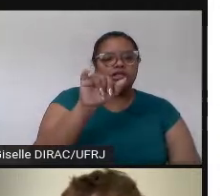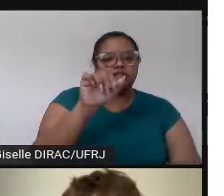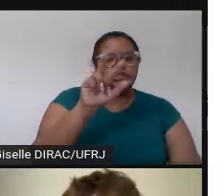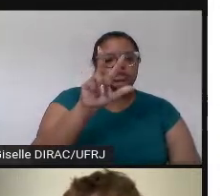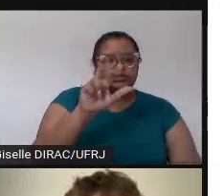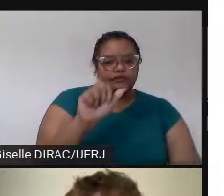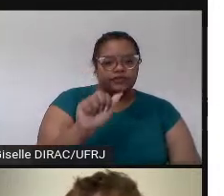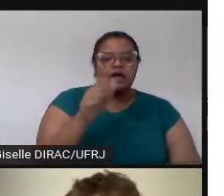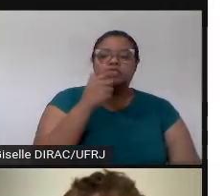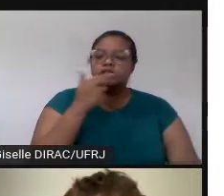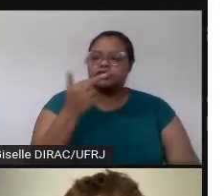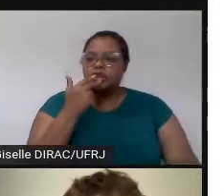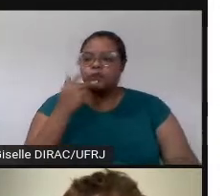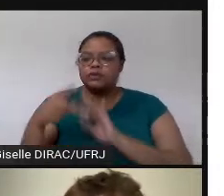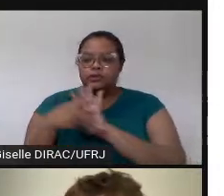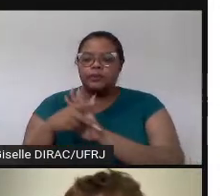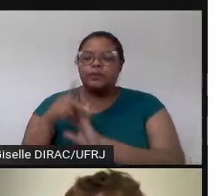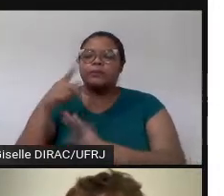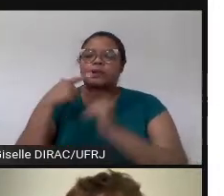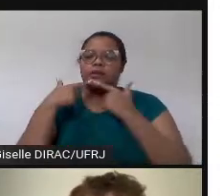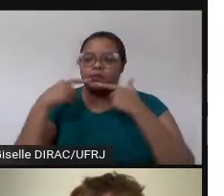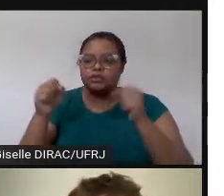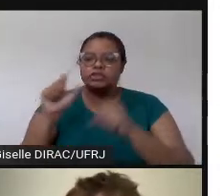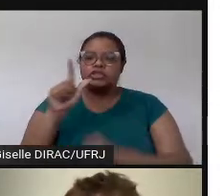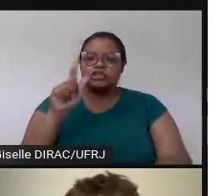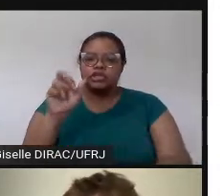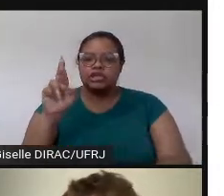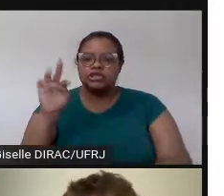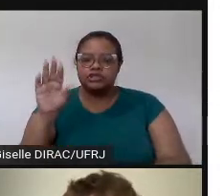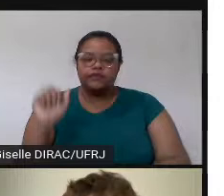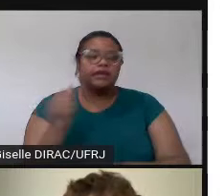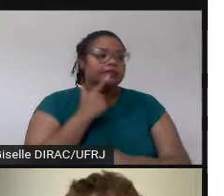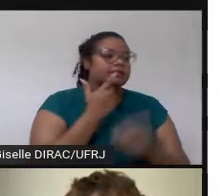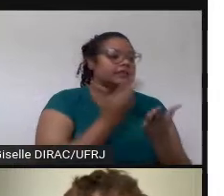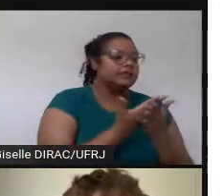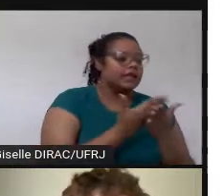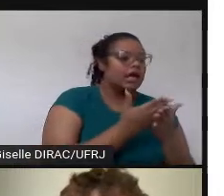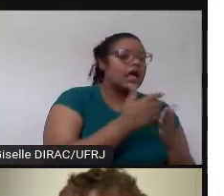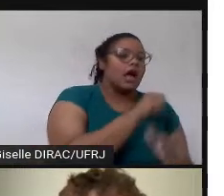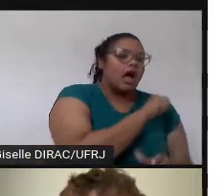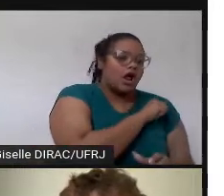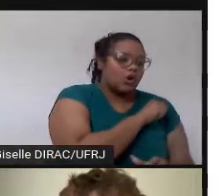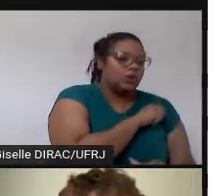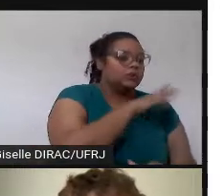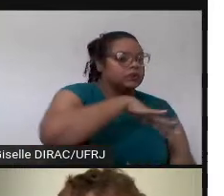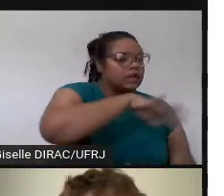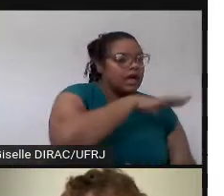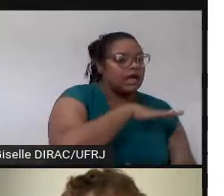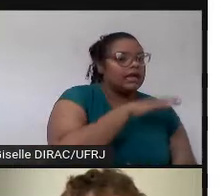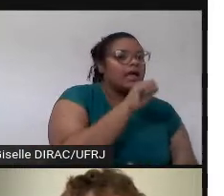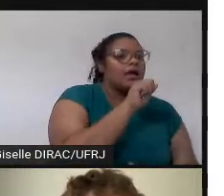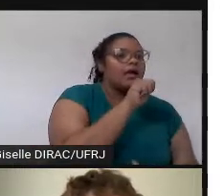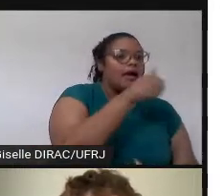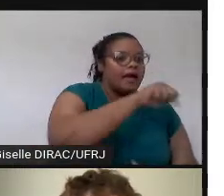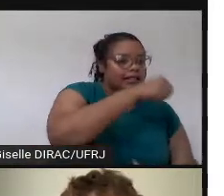linguística gerativa. E se também tem alunos, por exemplo, de análise dos cursos, nós também pegamos artigos de análise do discurso.